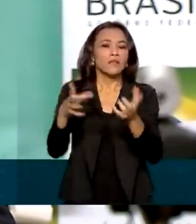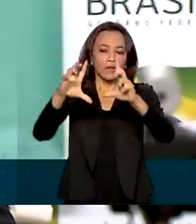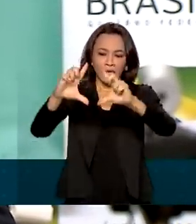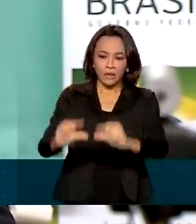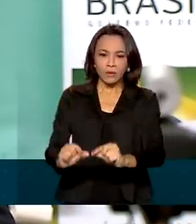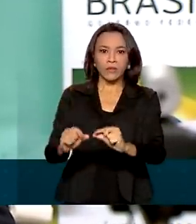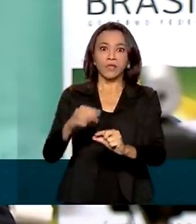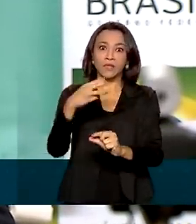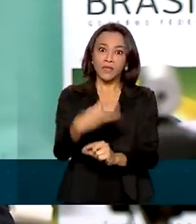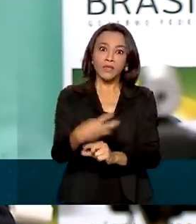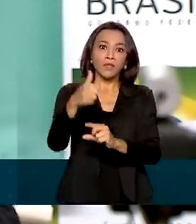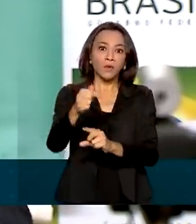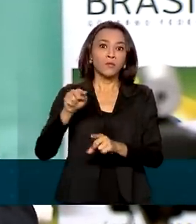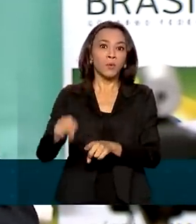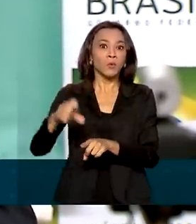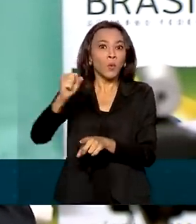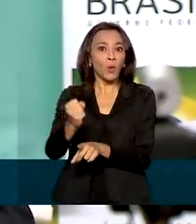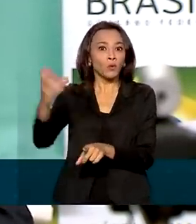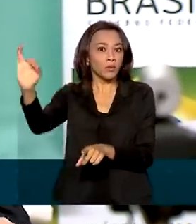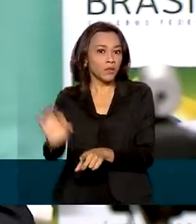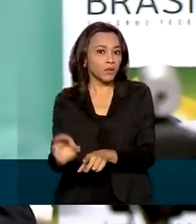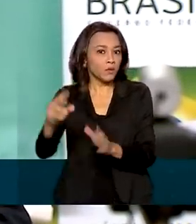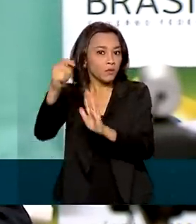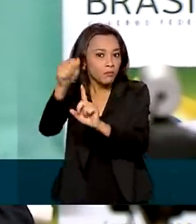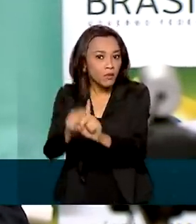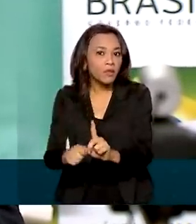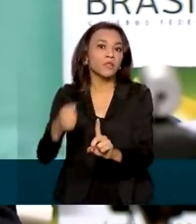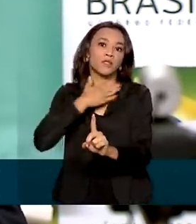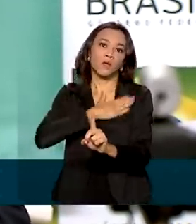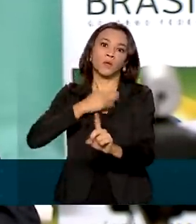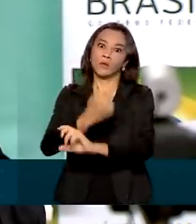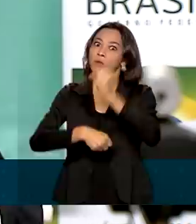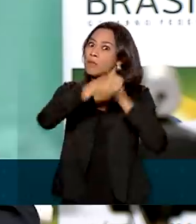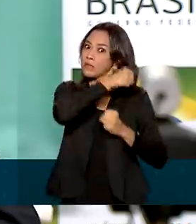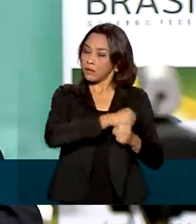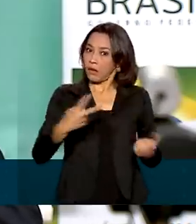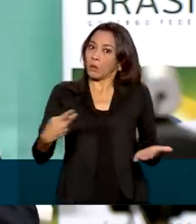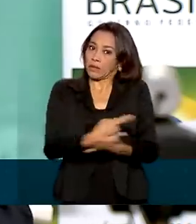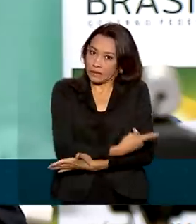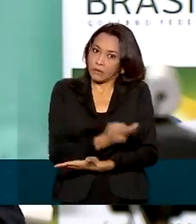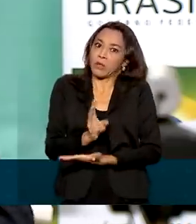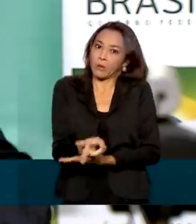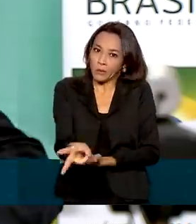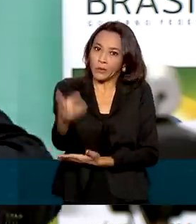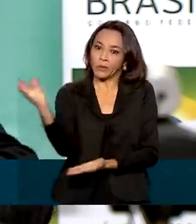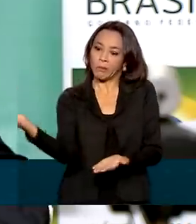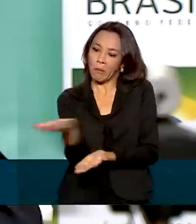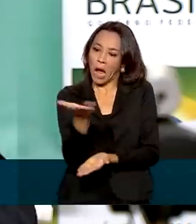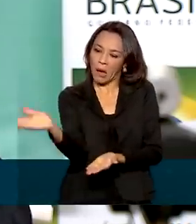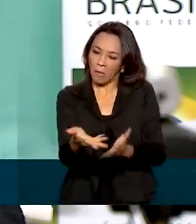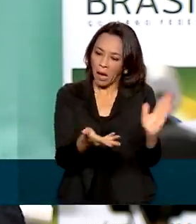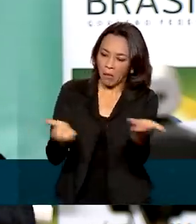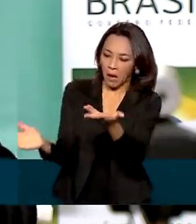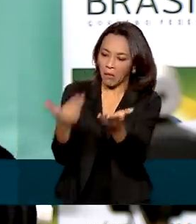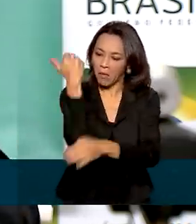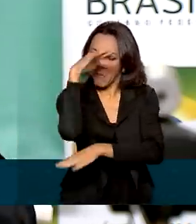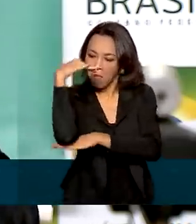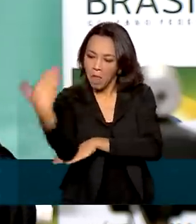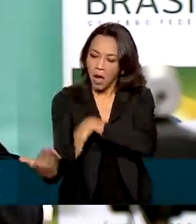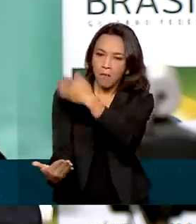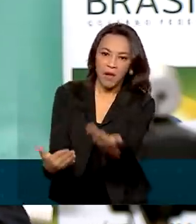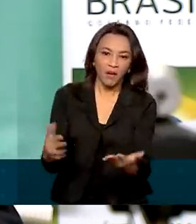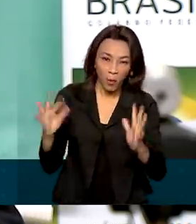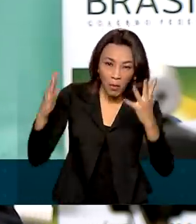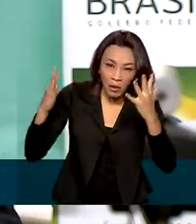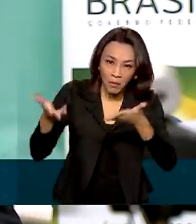32,8% em agosto, que tivemos em relação a agosto do ano passado, o desmatamento continua, sabemos disso, não temos nada a